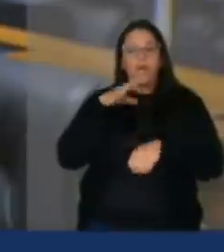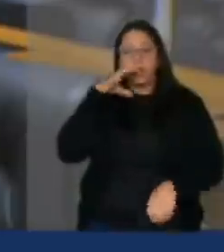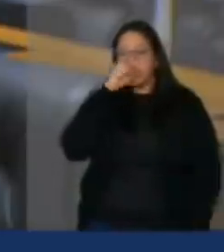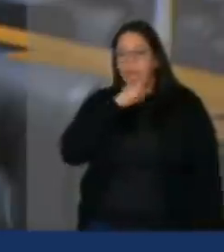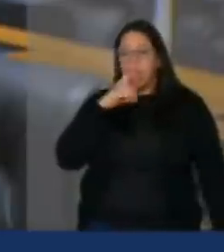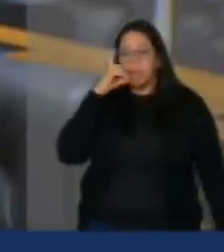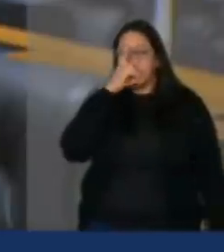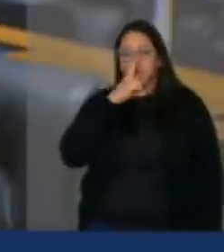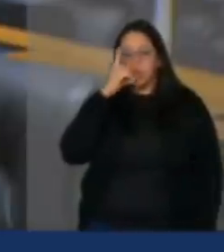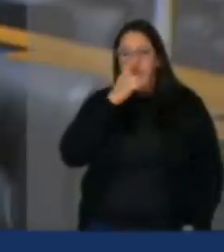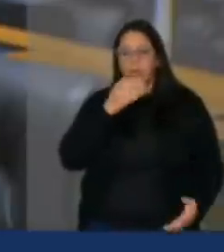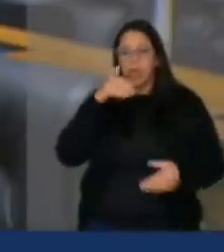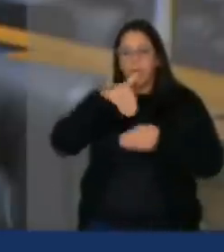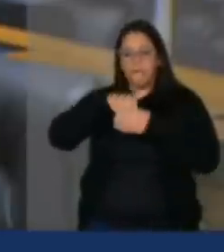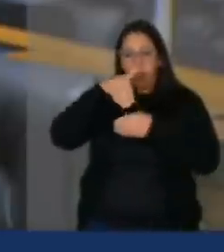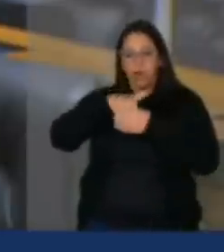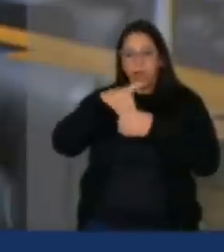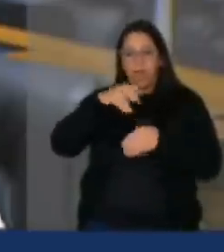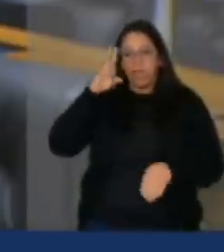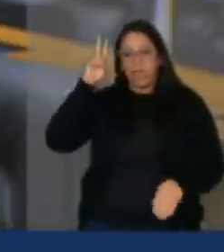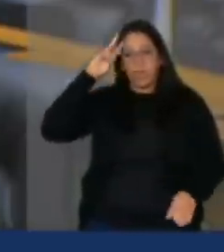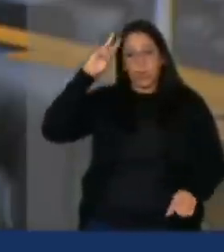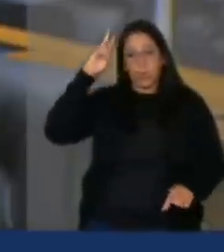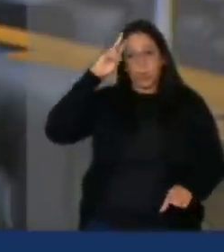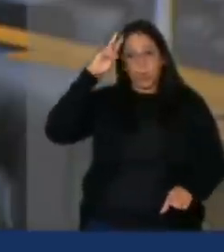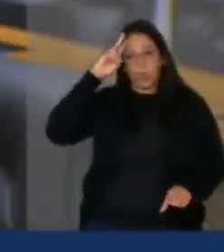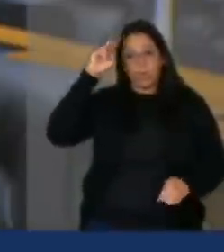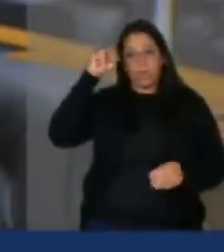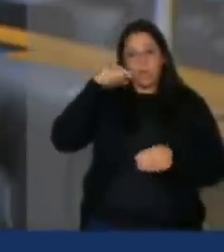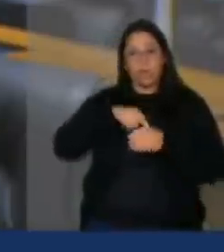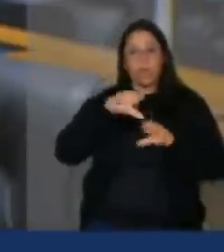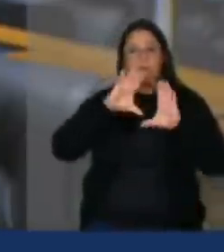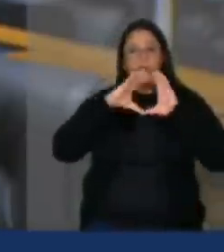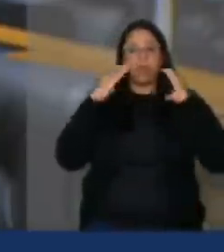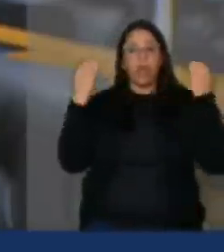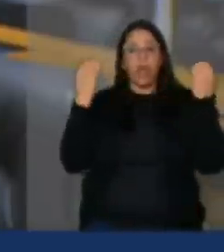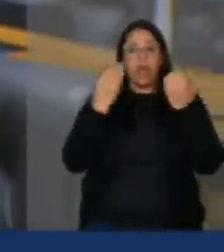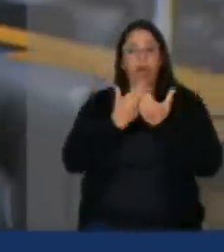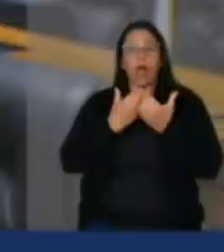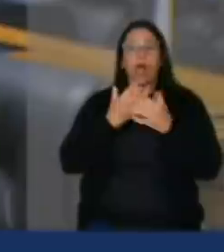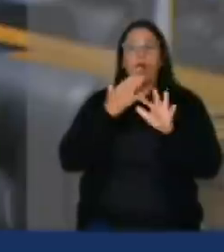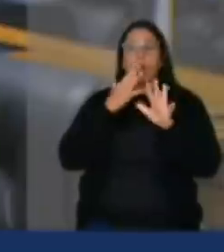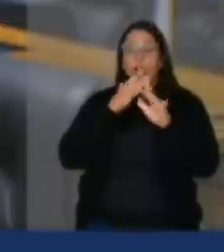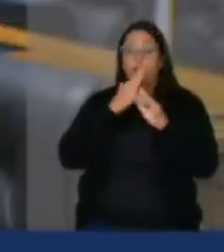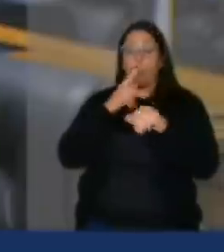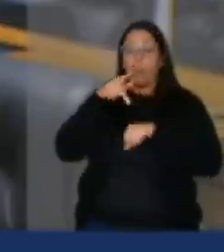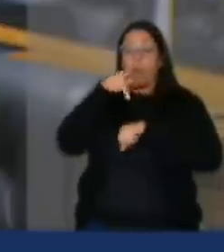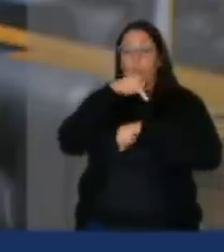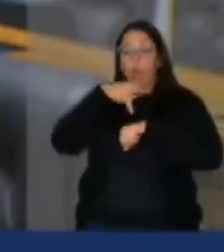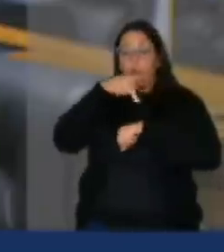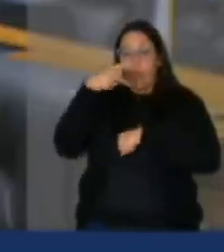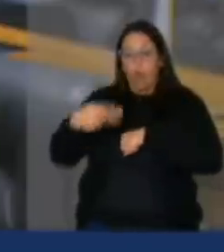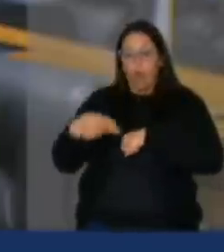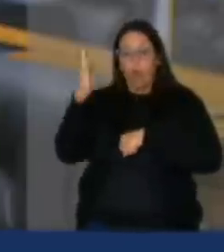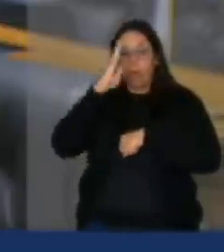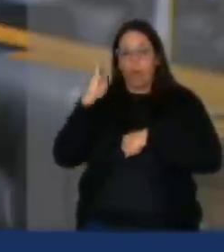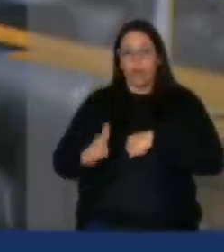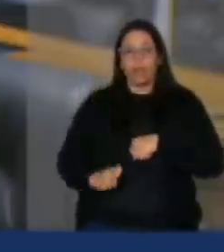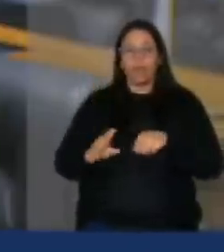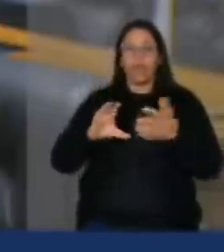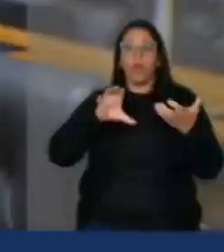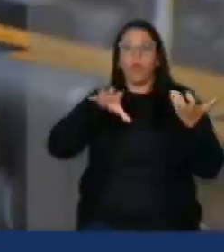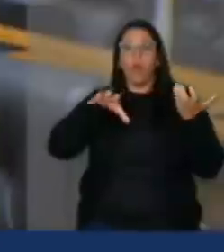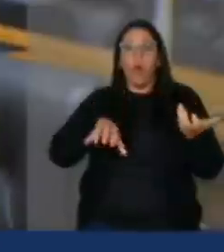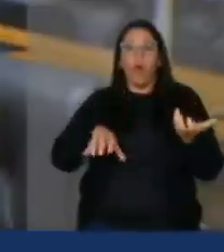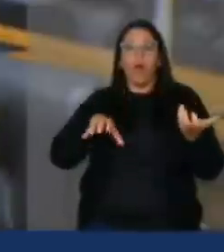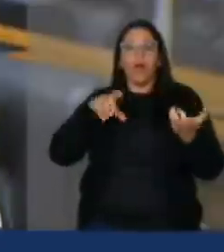votarmos essa matéria tão importante na segunda-feira e chegarmos lá em Glasgow como um país que tem um parlamento preocupado com